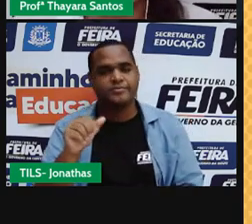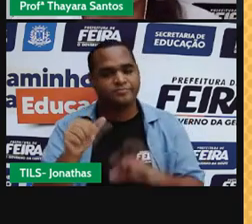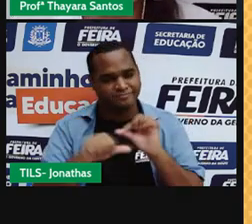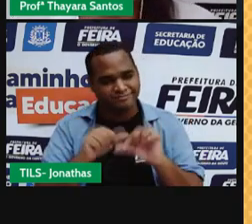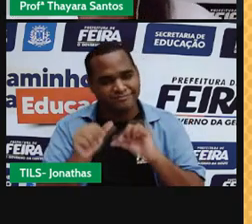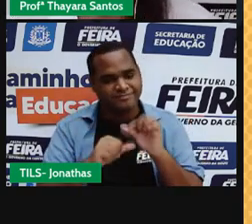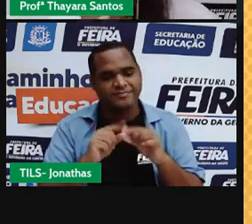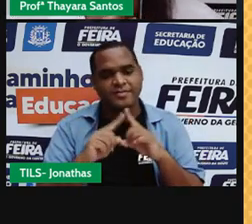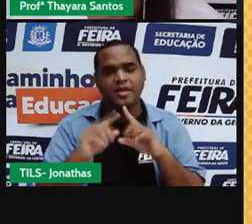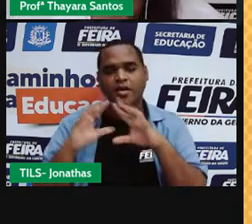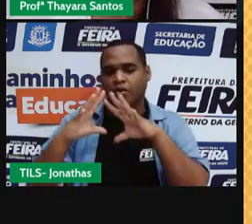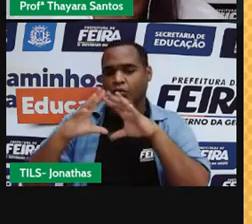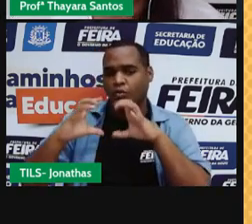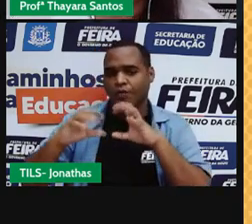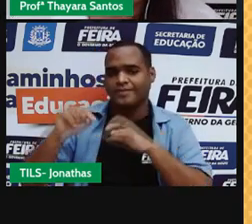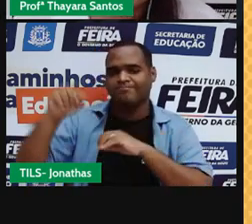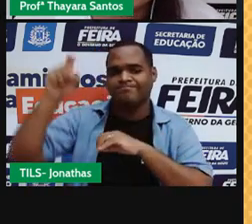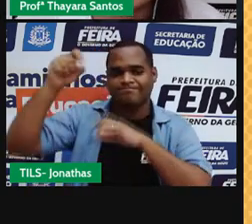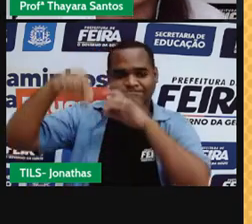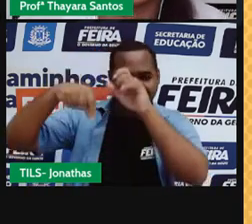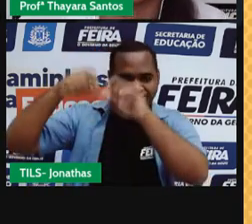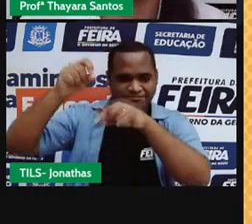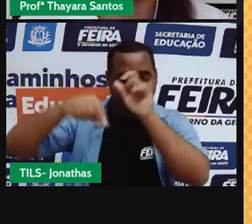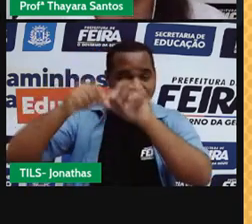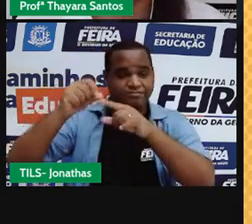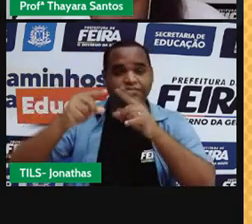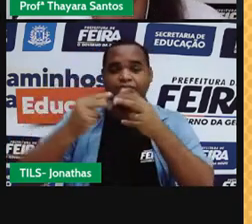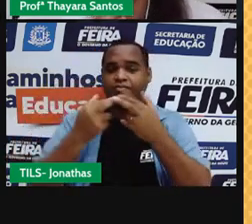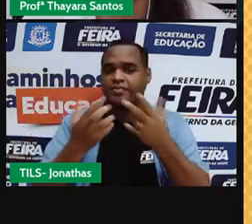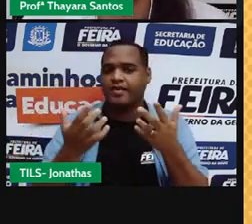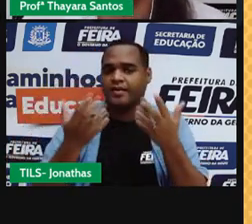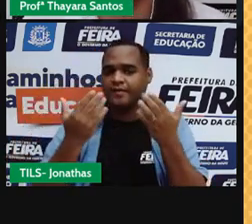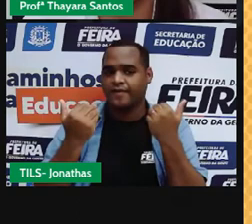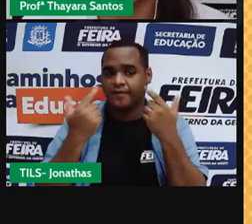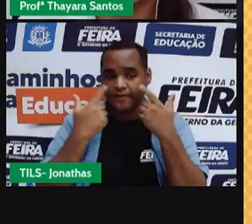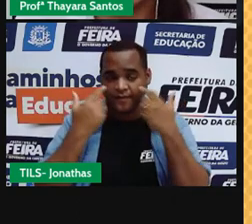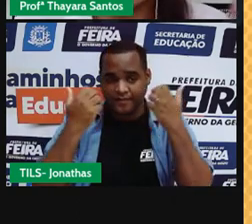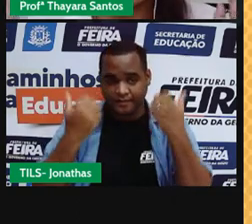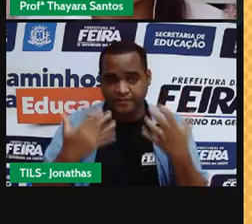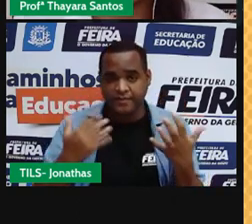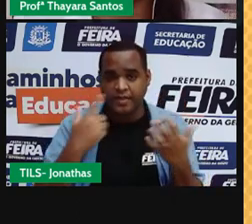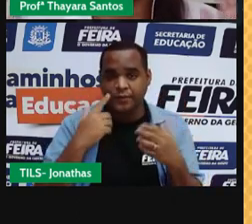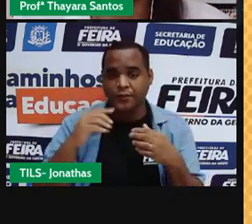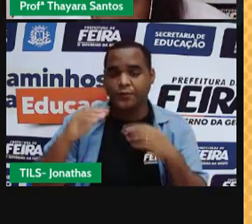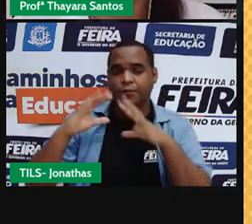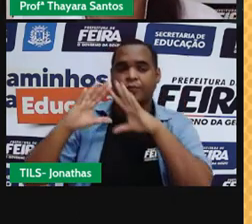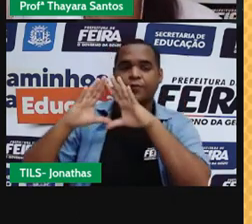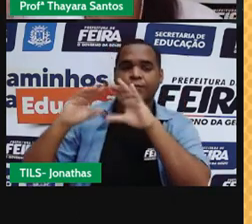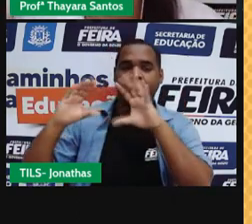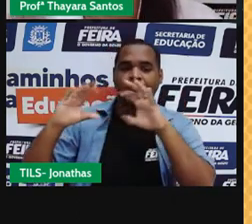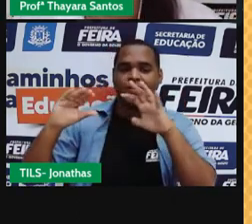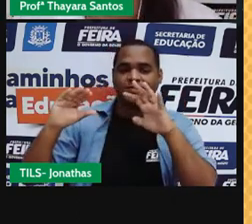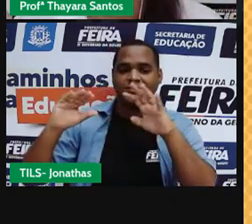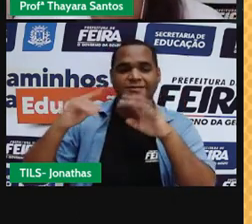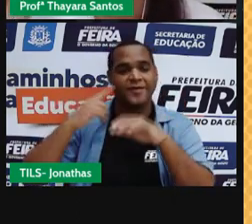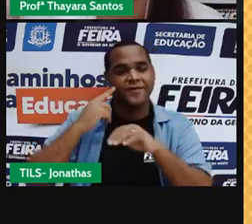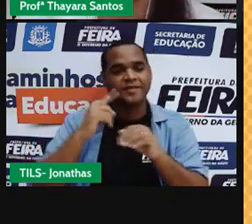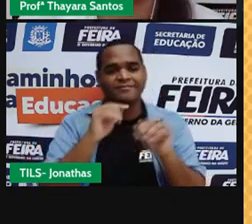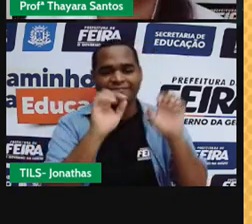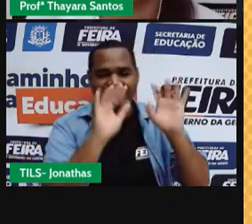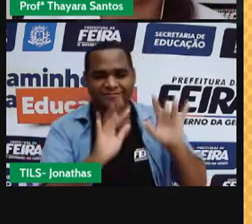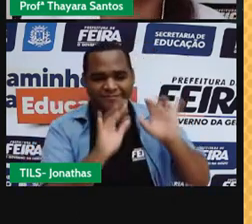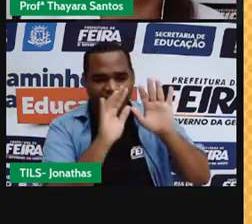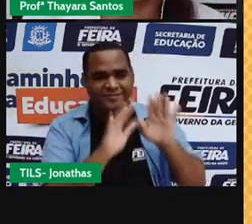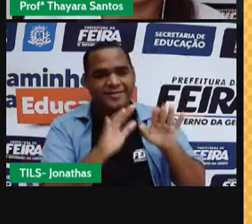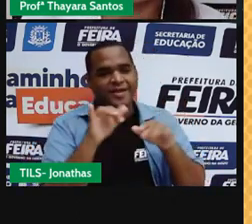É tanto que quando a gente passa, quando a gente viaja de avião, o avião passa por dentro de uma nuvem, a gente vê que as janelas do avião ficam molhadas com as